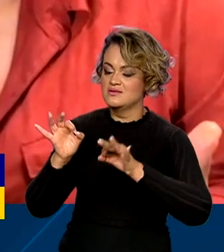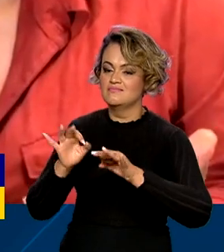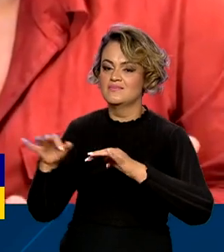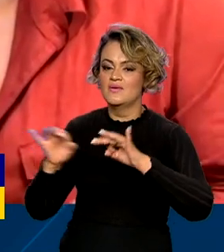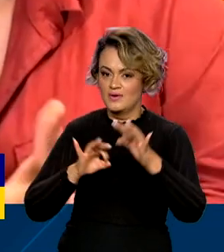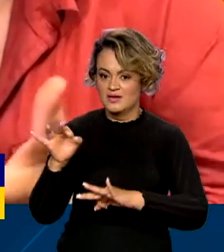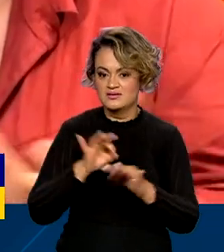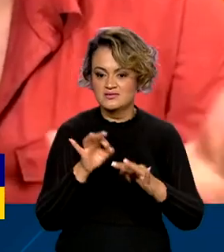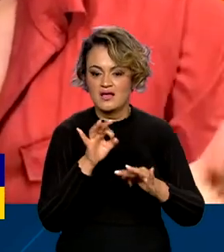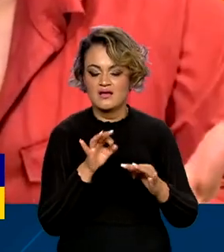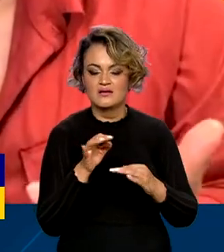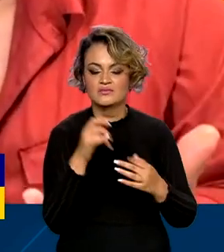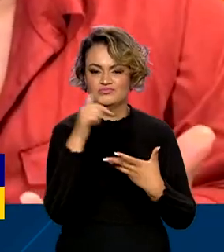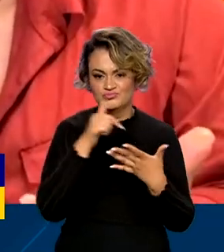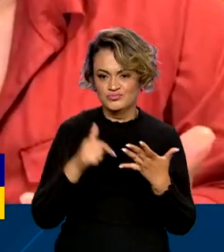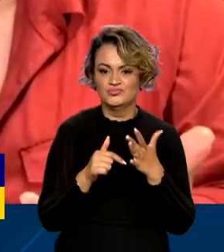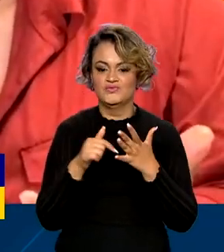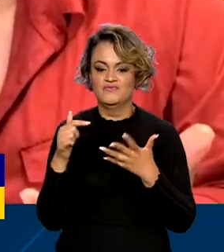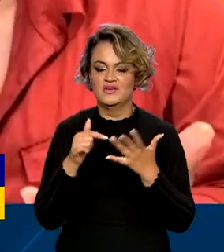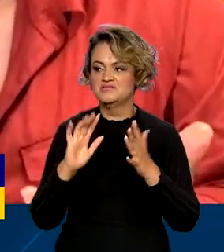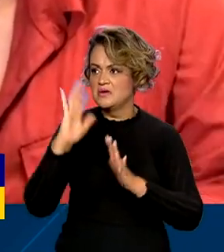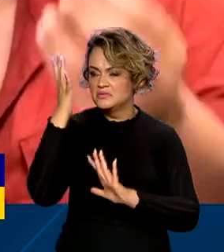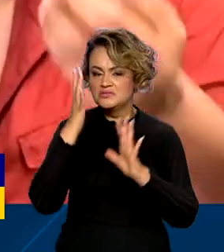arsenal de coisas que acontecem. aí O